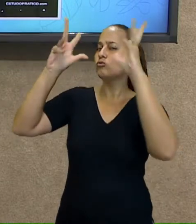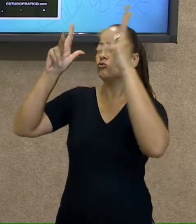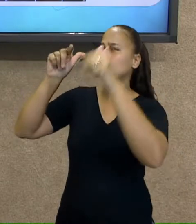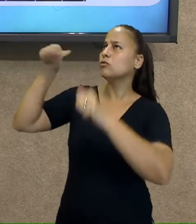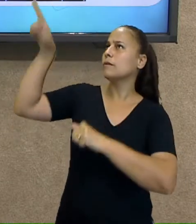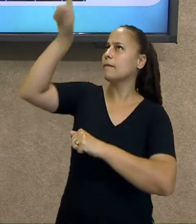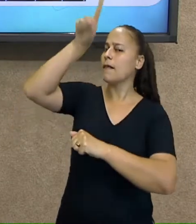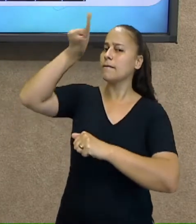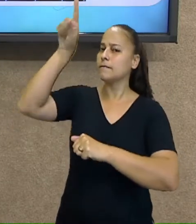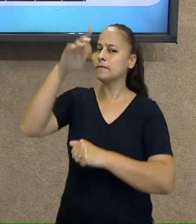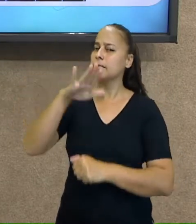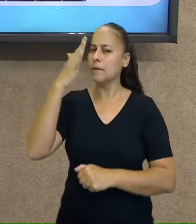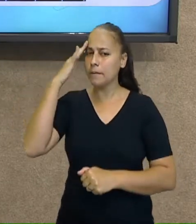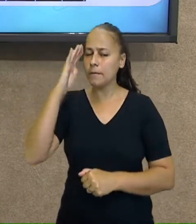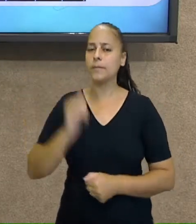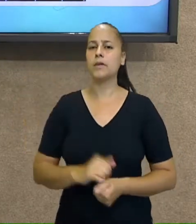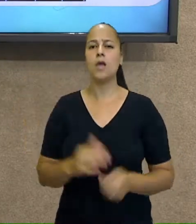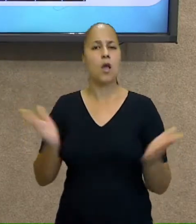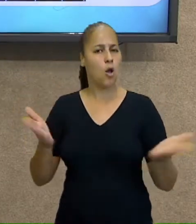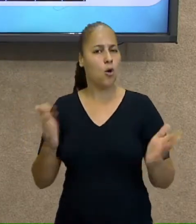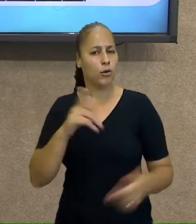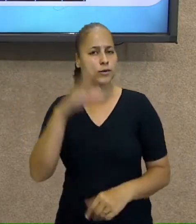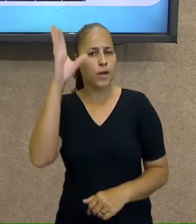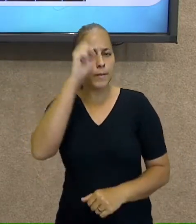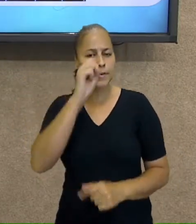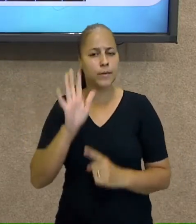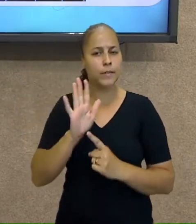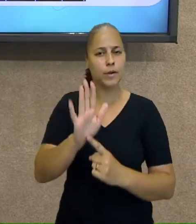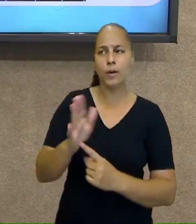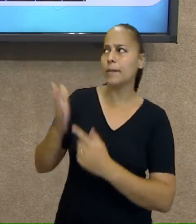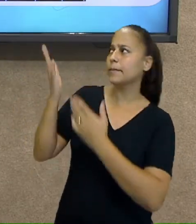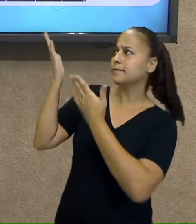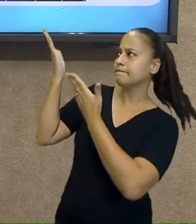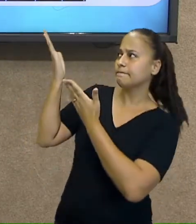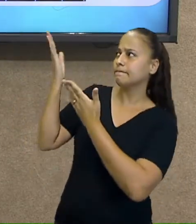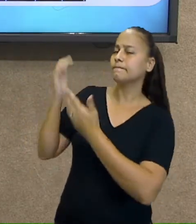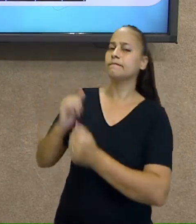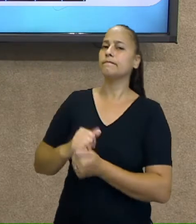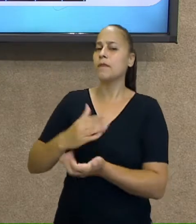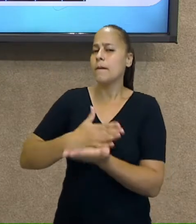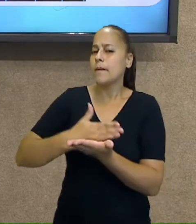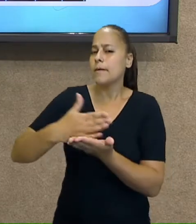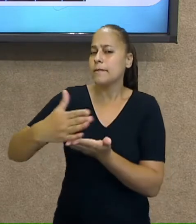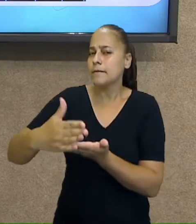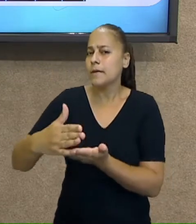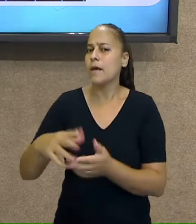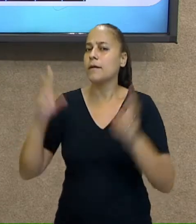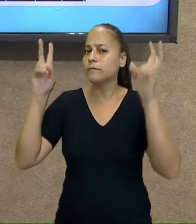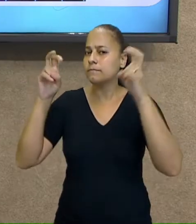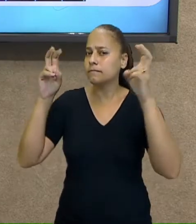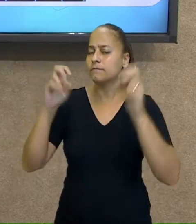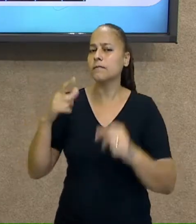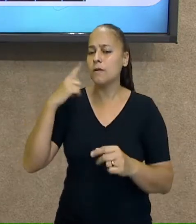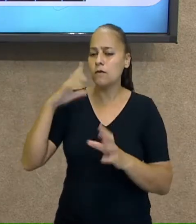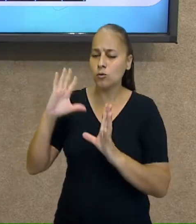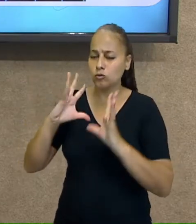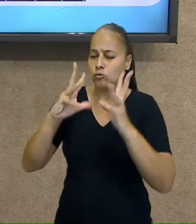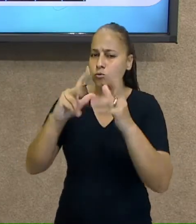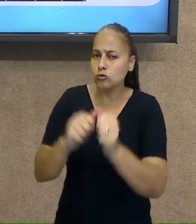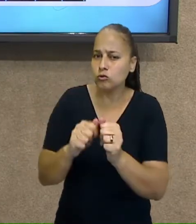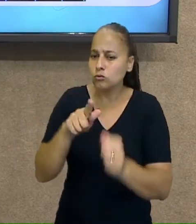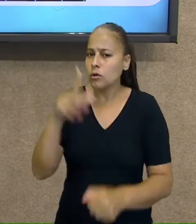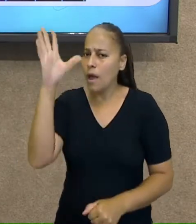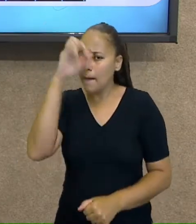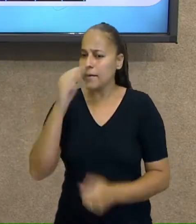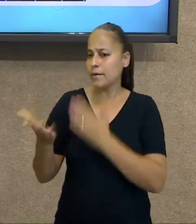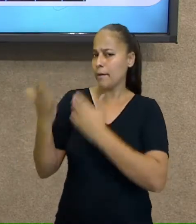foi? Então, na aula de hoje, para começar a entrar no nosso assunto, a gente vai dar uma revisada sobre o que